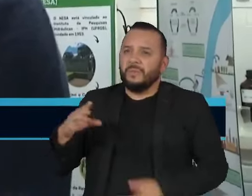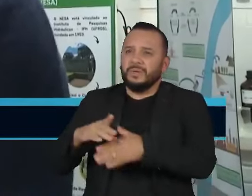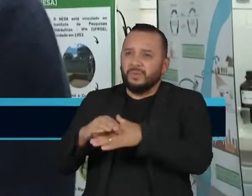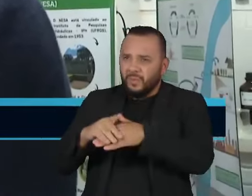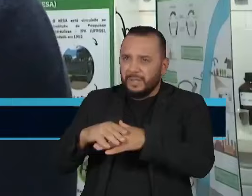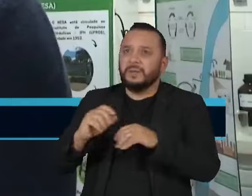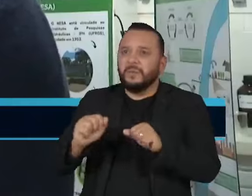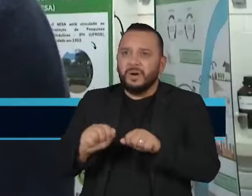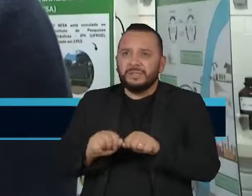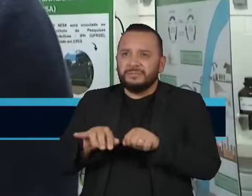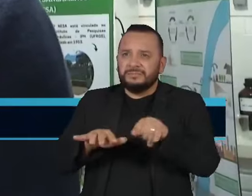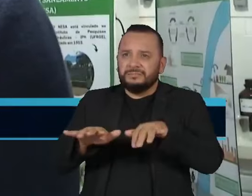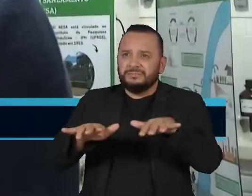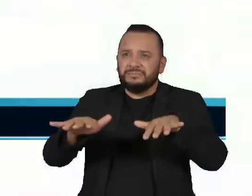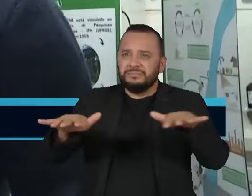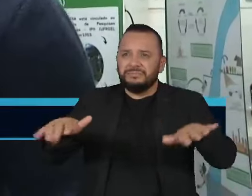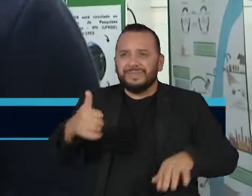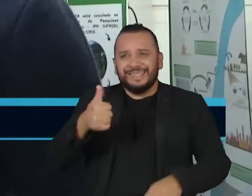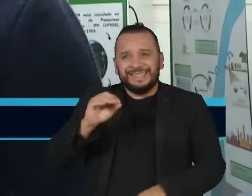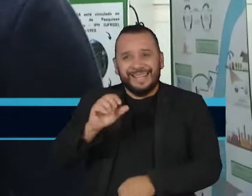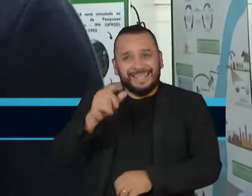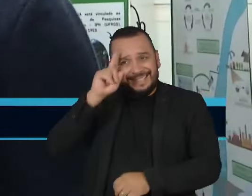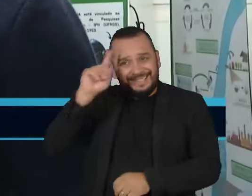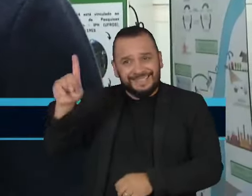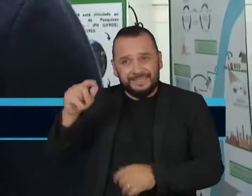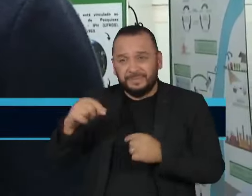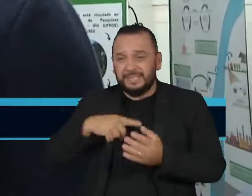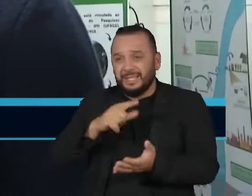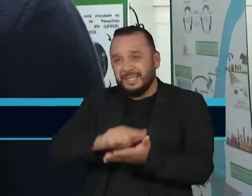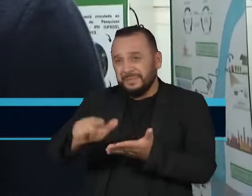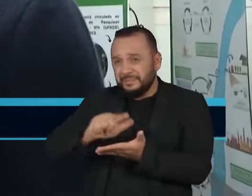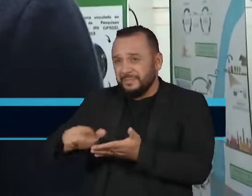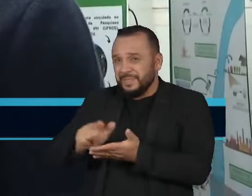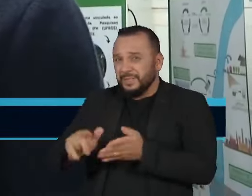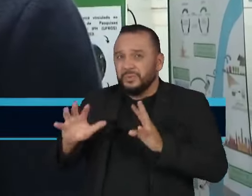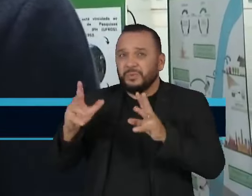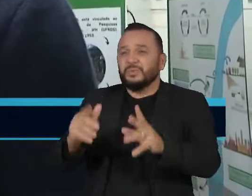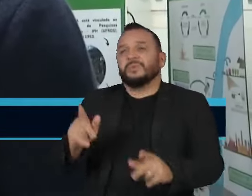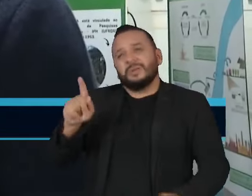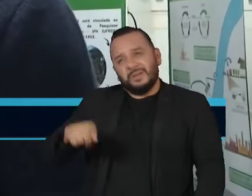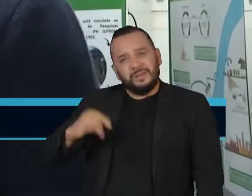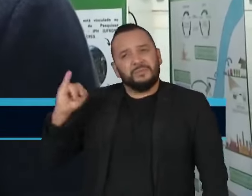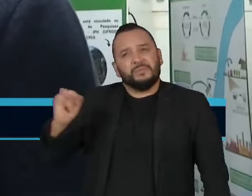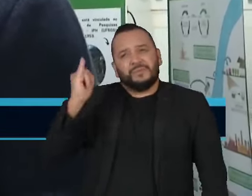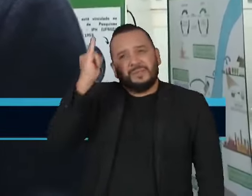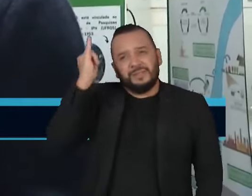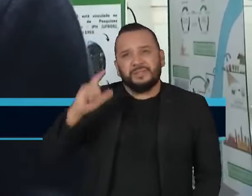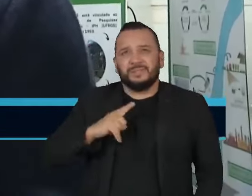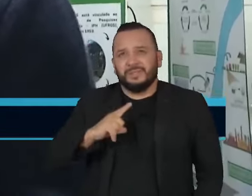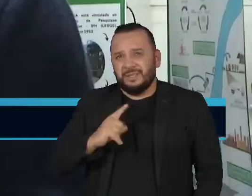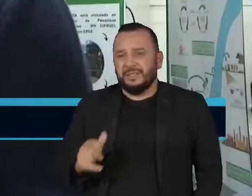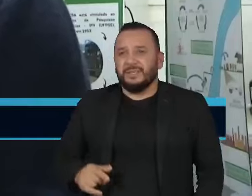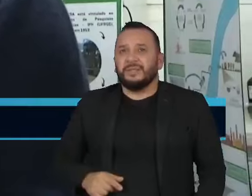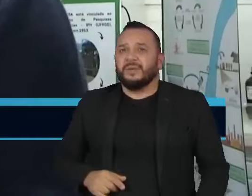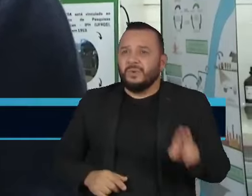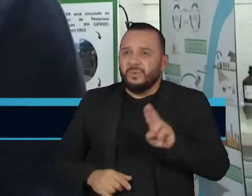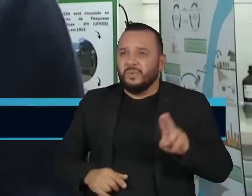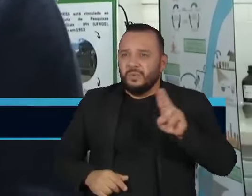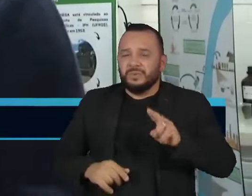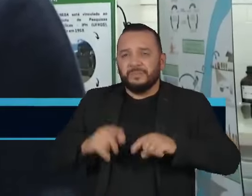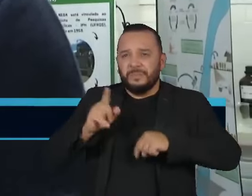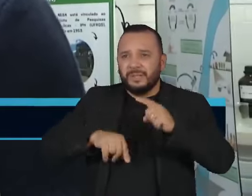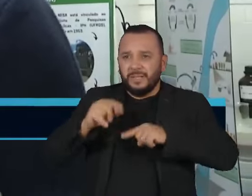ativas ali por até 10 dias. Fazer toda a limpeza é um ponto bem crucial. O uso de EPIs,